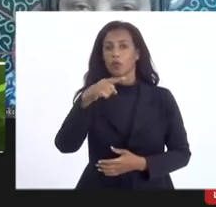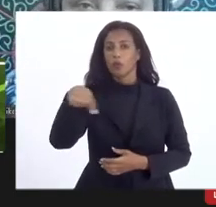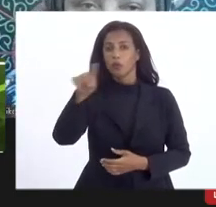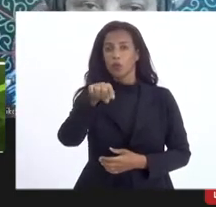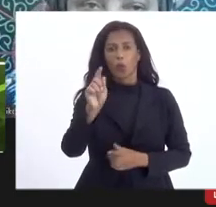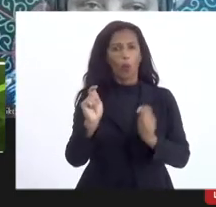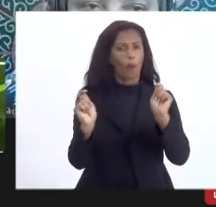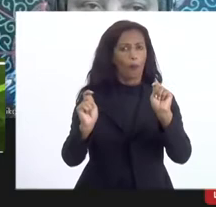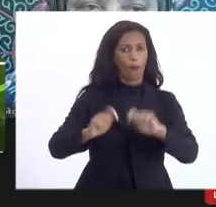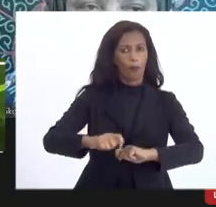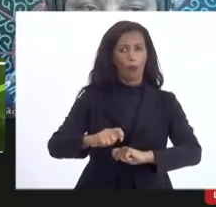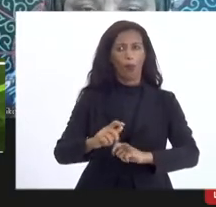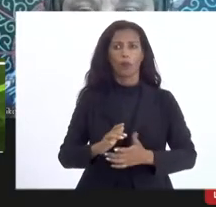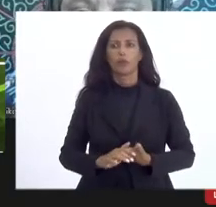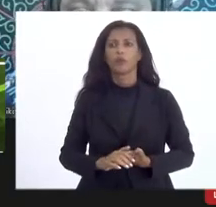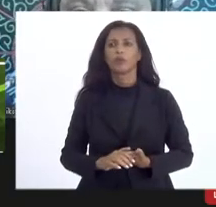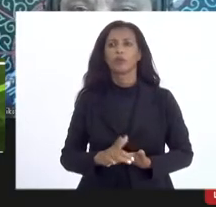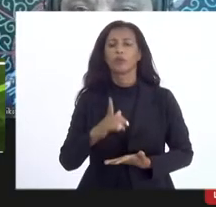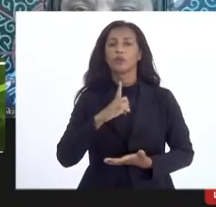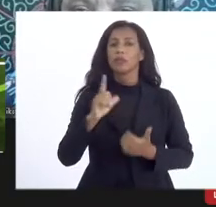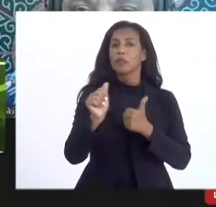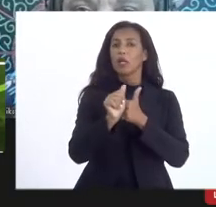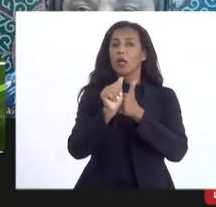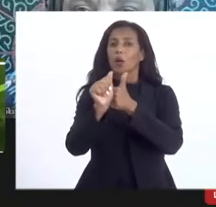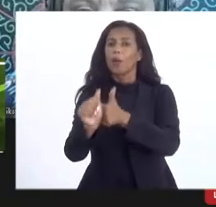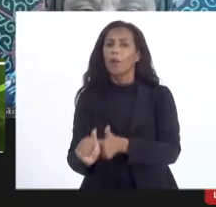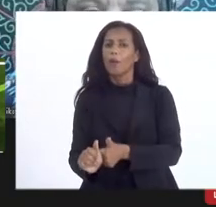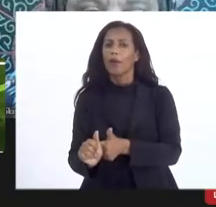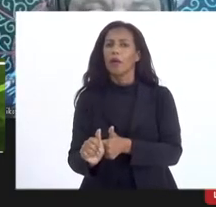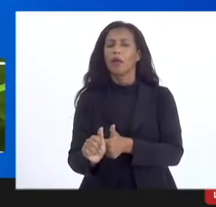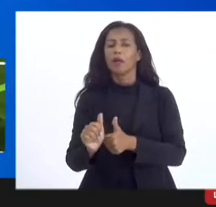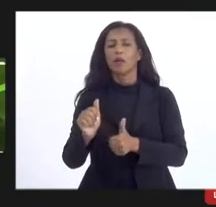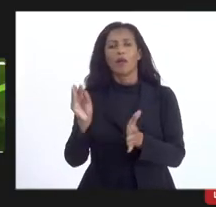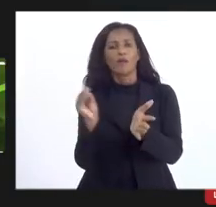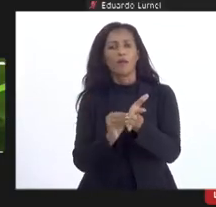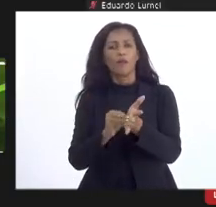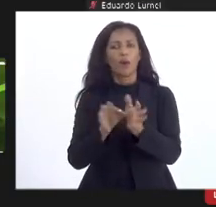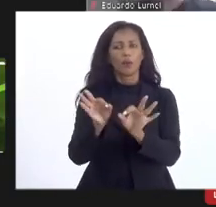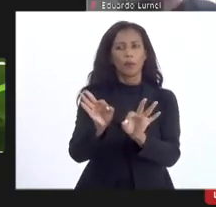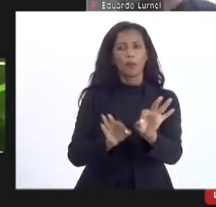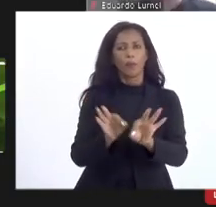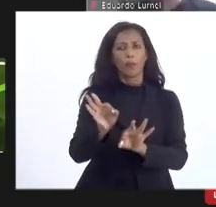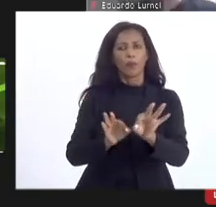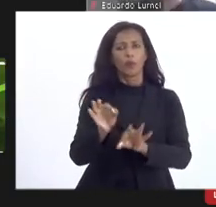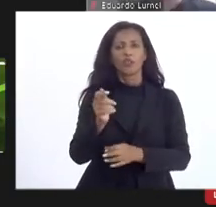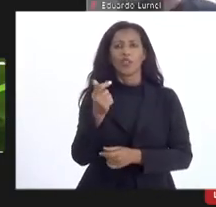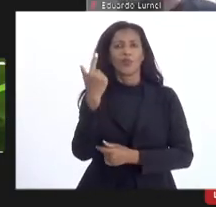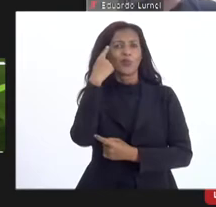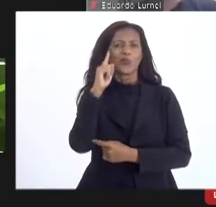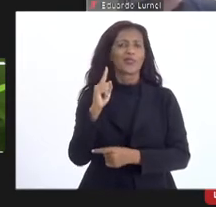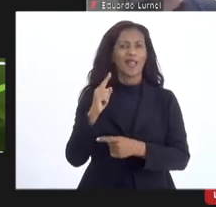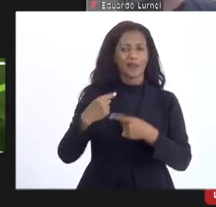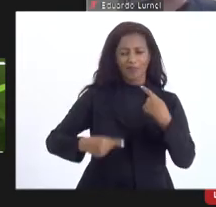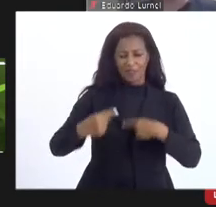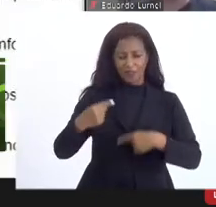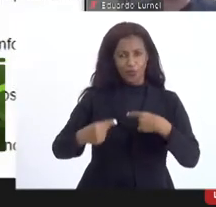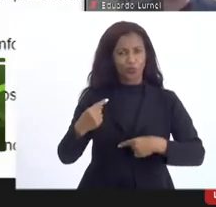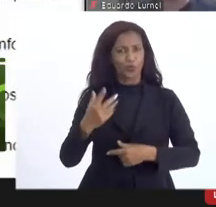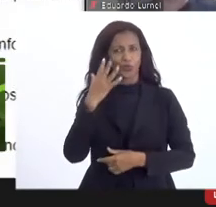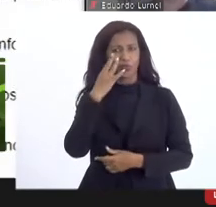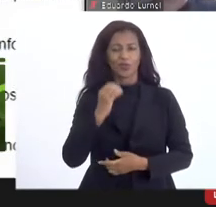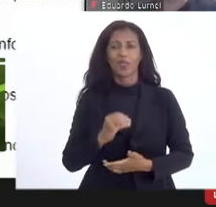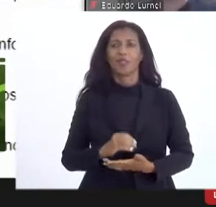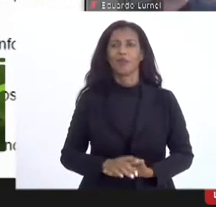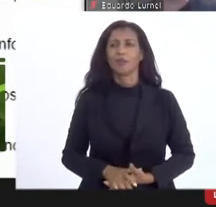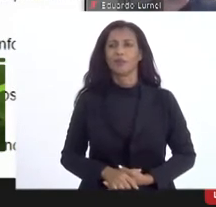possam isso é bom porque tem que estar acompanhando muitas vezes não tem um projeto na mão não sabe do que que a gente está discutindo então vamos lá